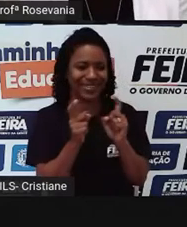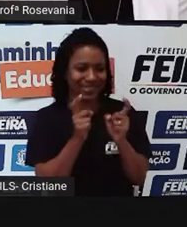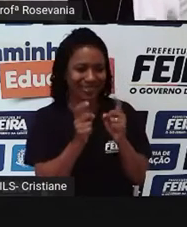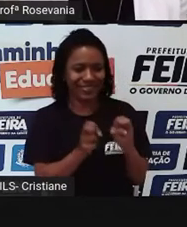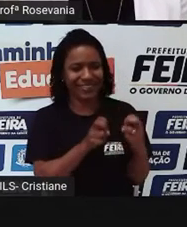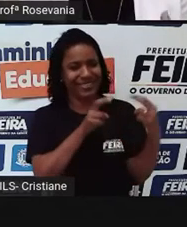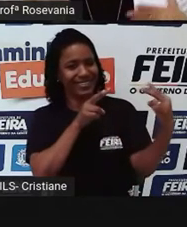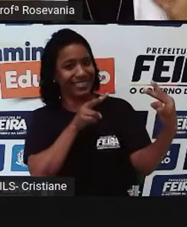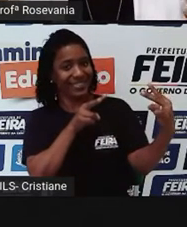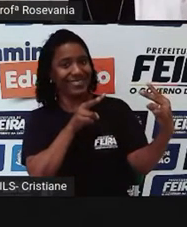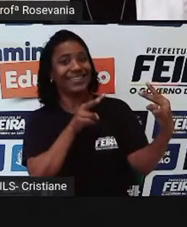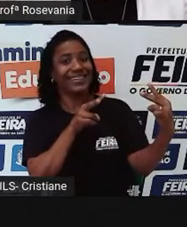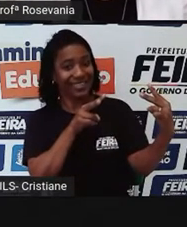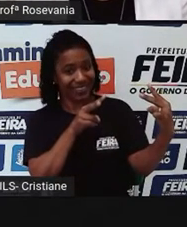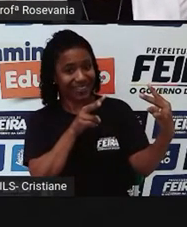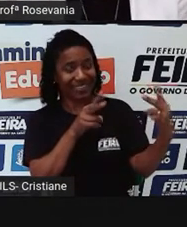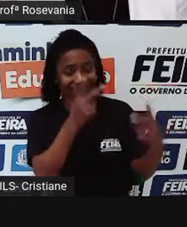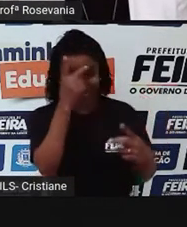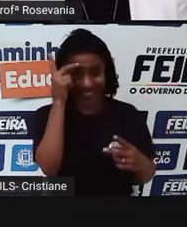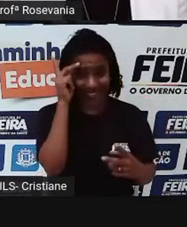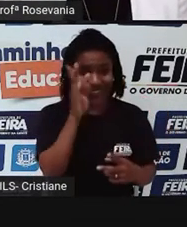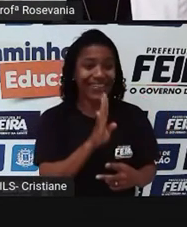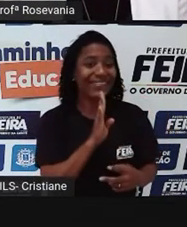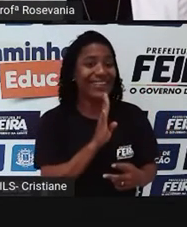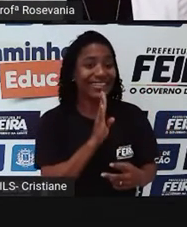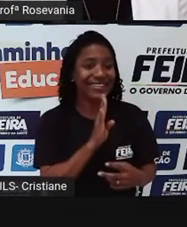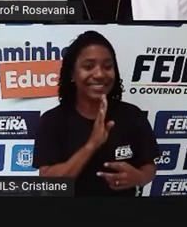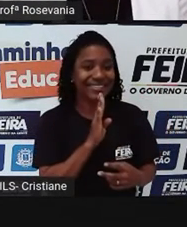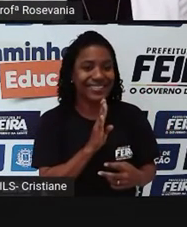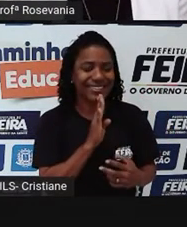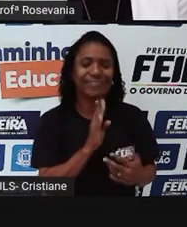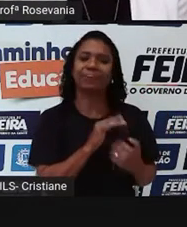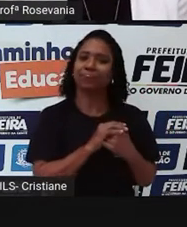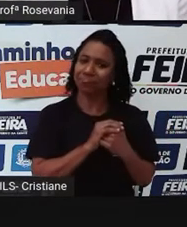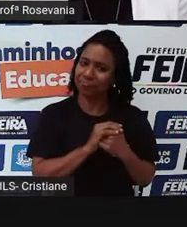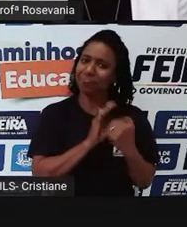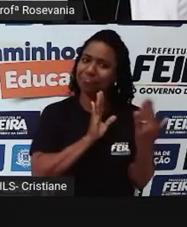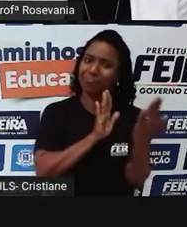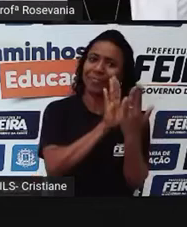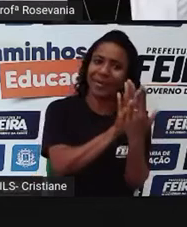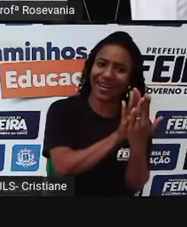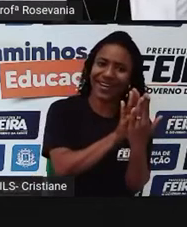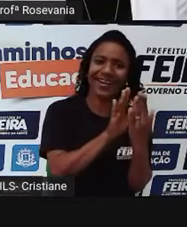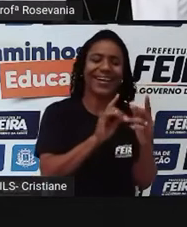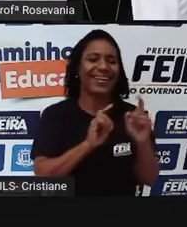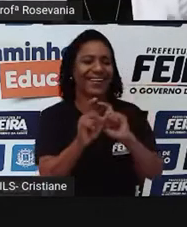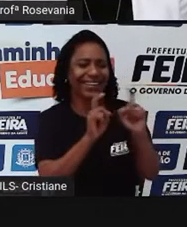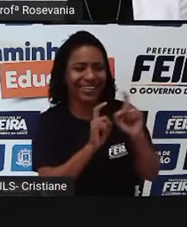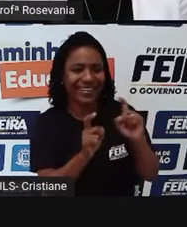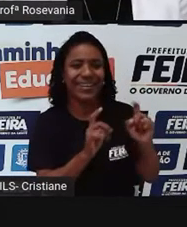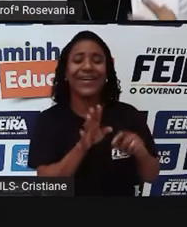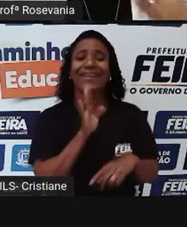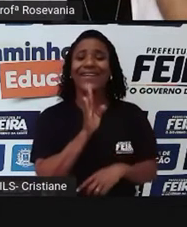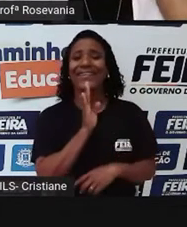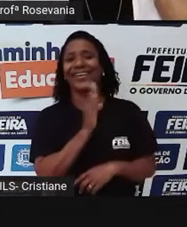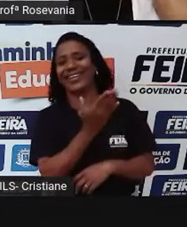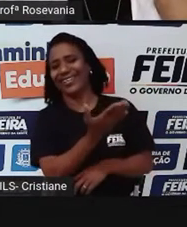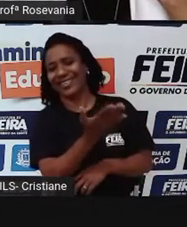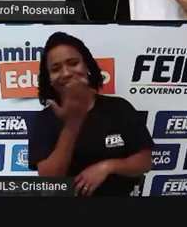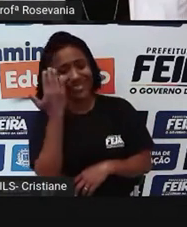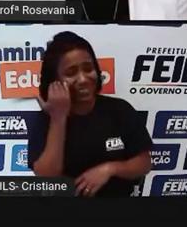de alegria quando chega aquele freguês já conhecido de tanto tempo, ou até mesmo aquela